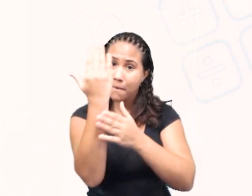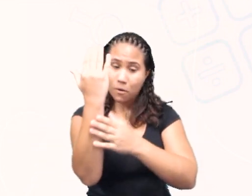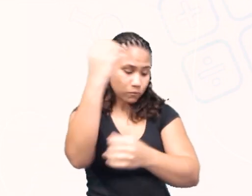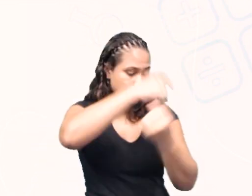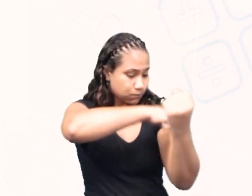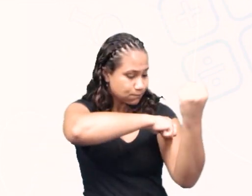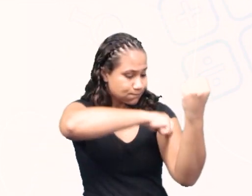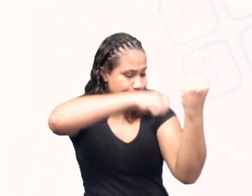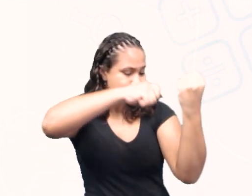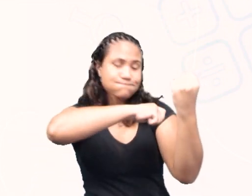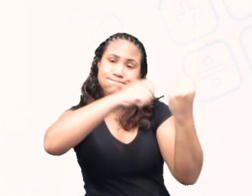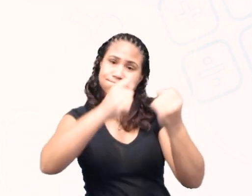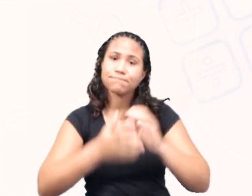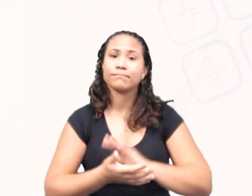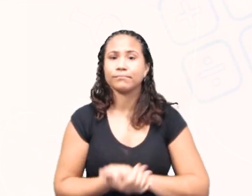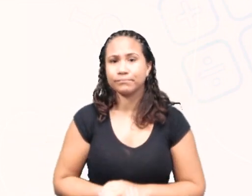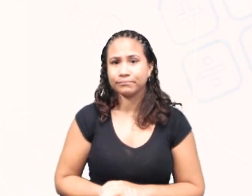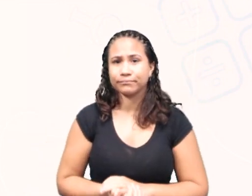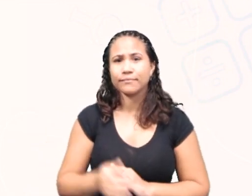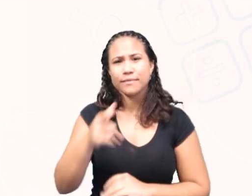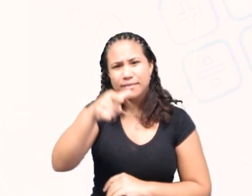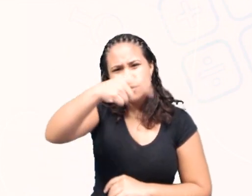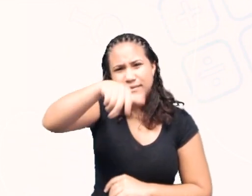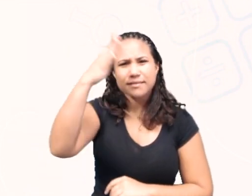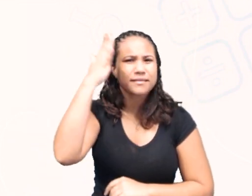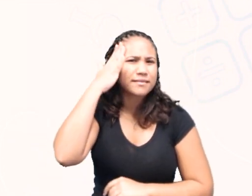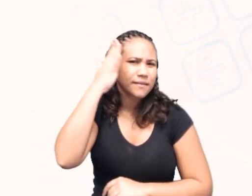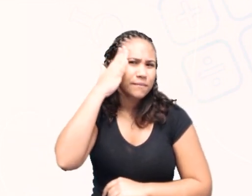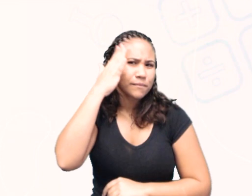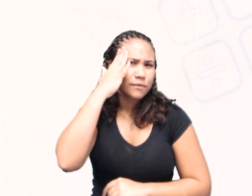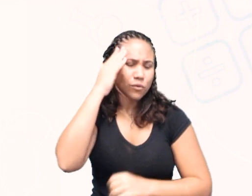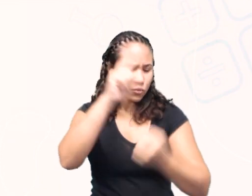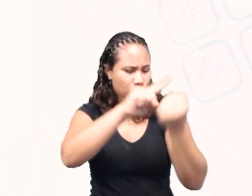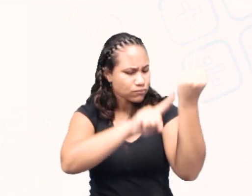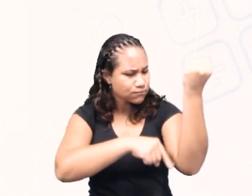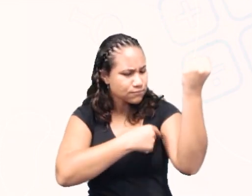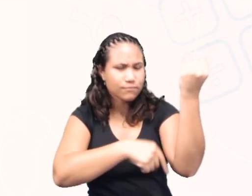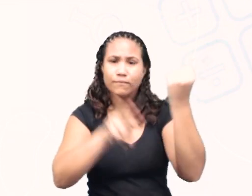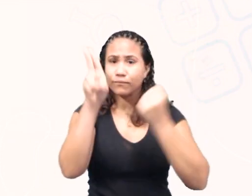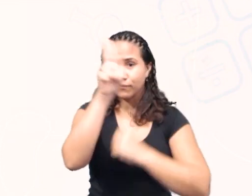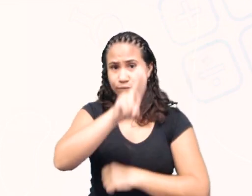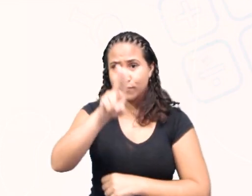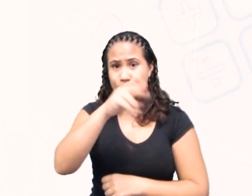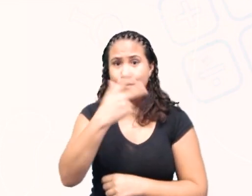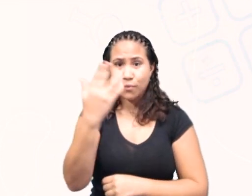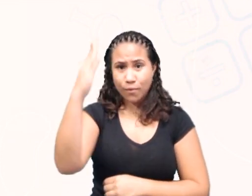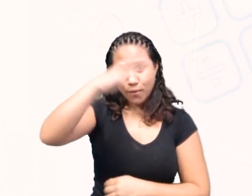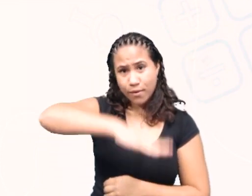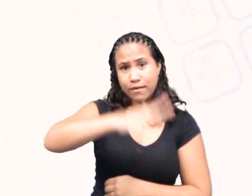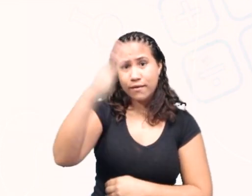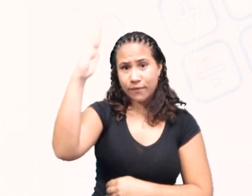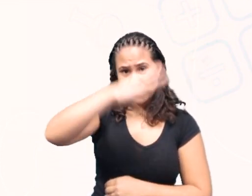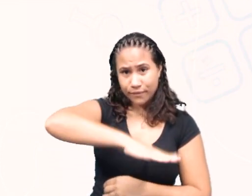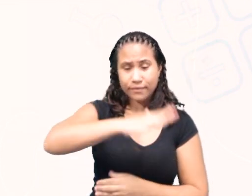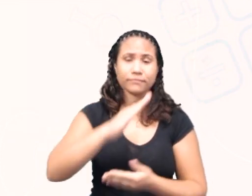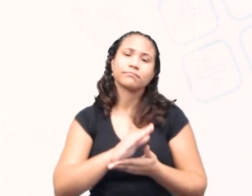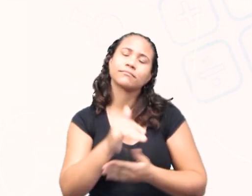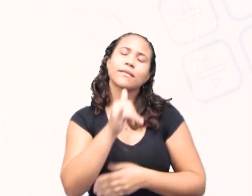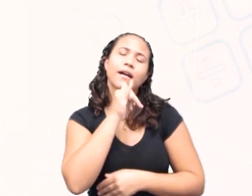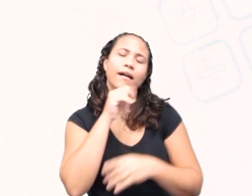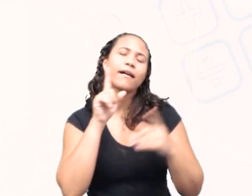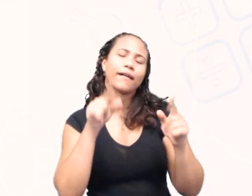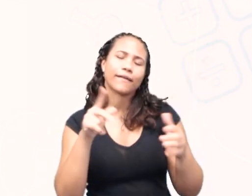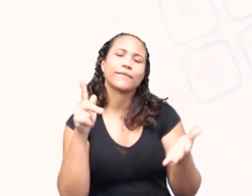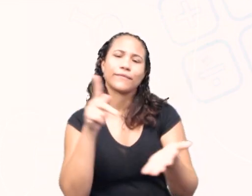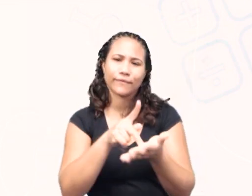levantando um peso. Você sabia que o nosso braço funciona como uma alavanca? Pois é,